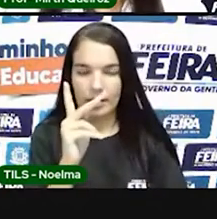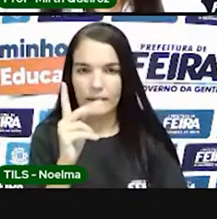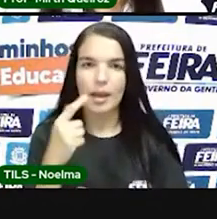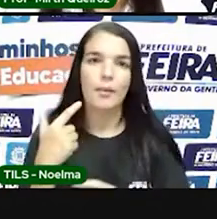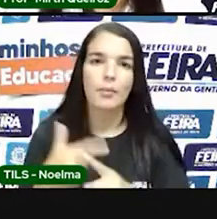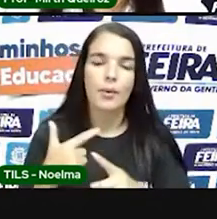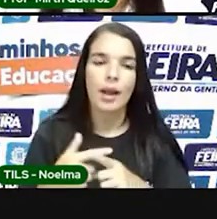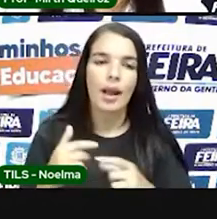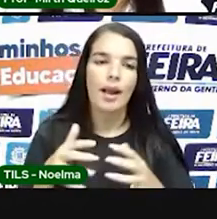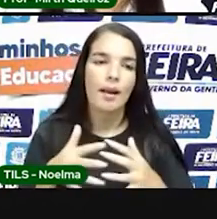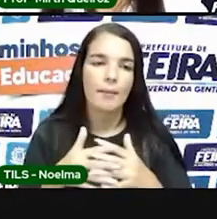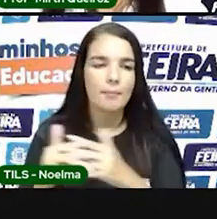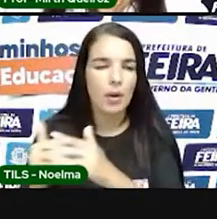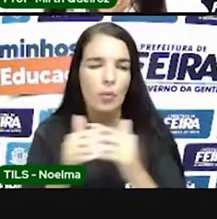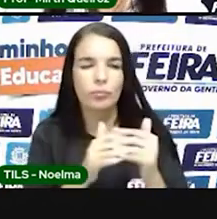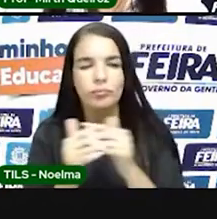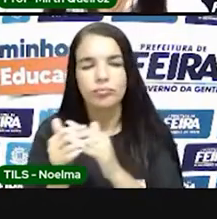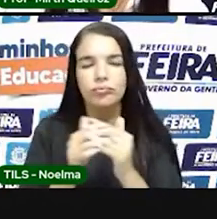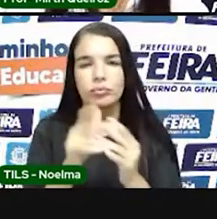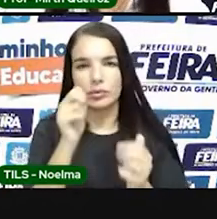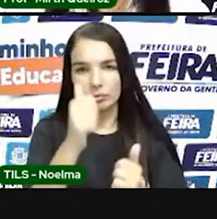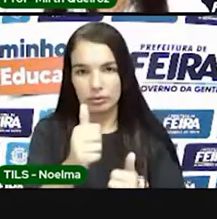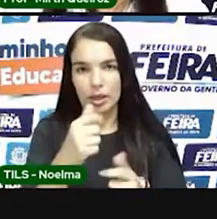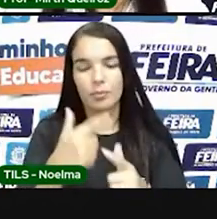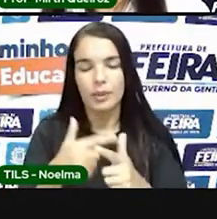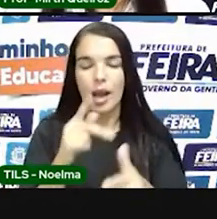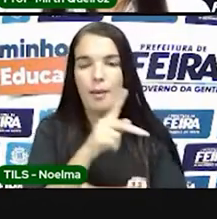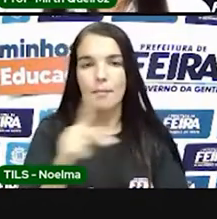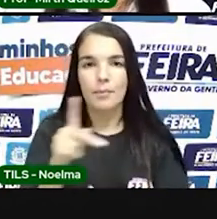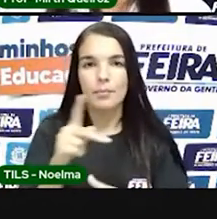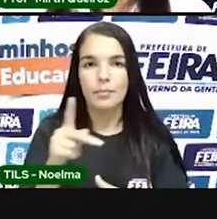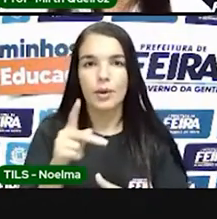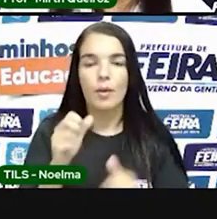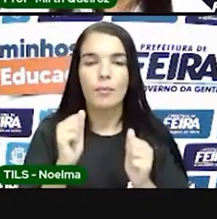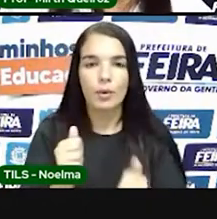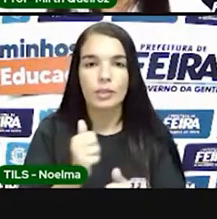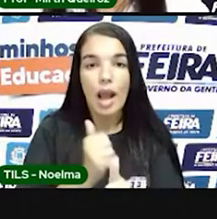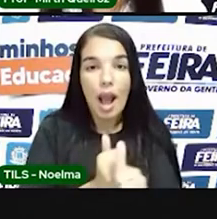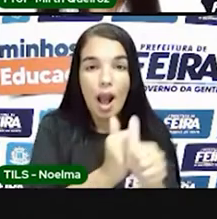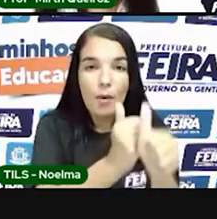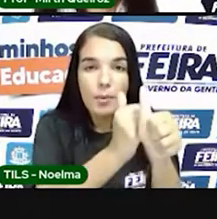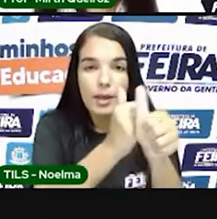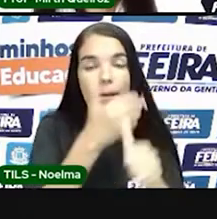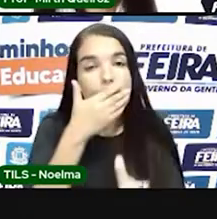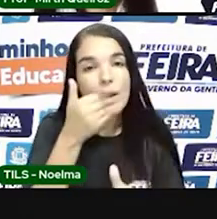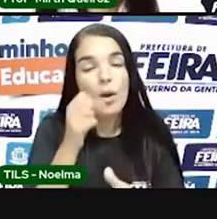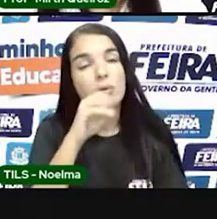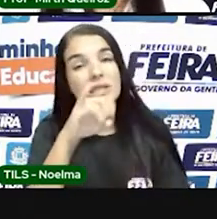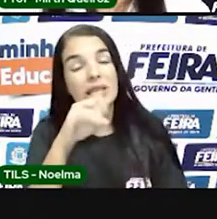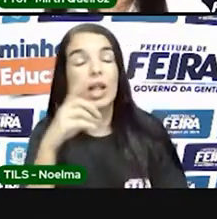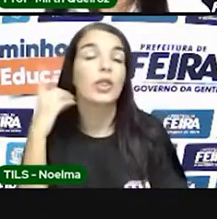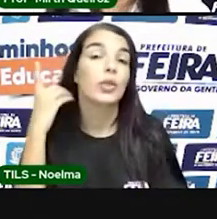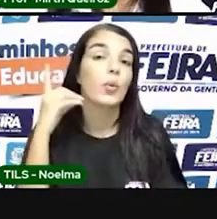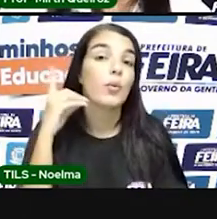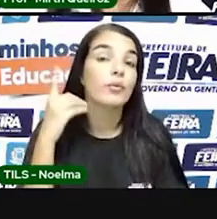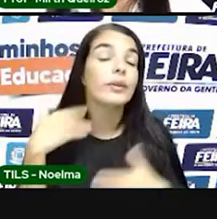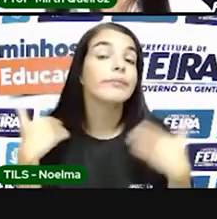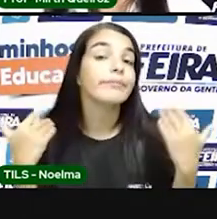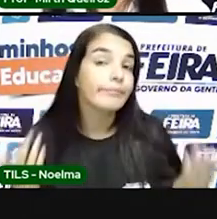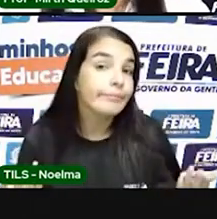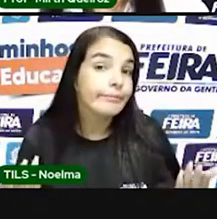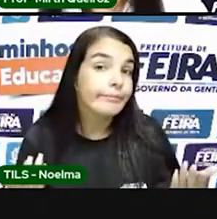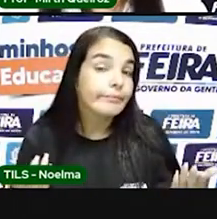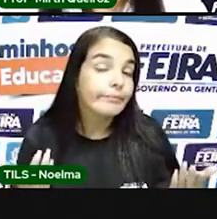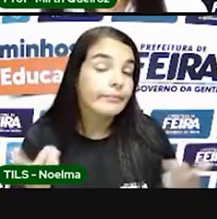ver com a nossa aula, tá? Para que a Pró possa acompanhar melhor. Porque, de repente, pode surgir ali uma dúvida de um colega, coloque ali